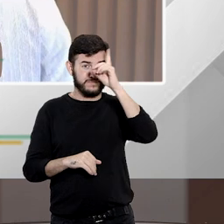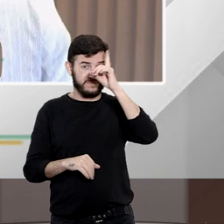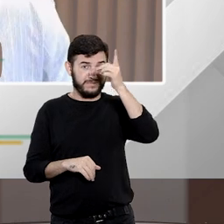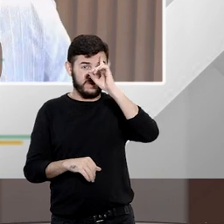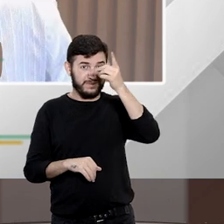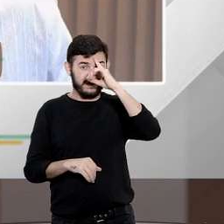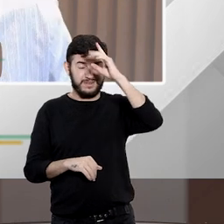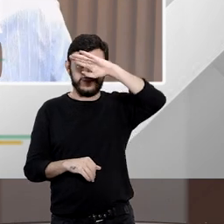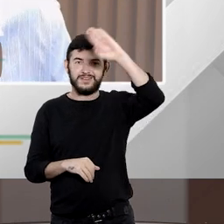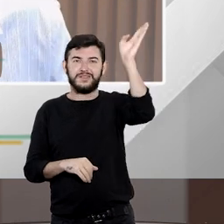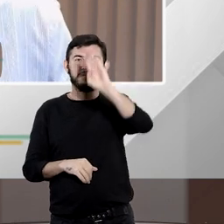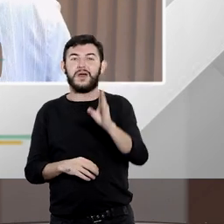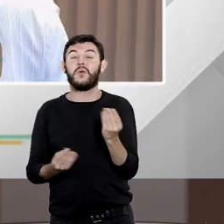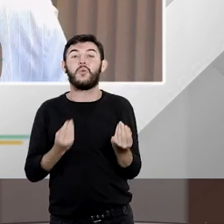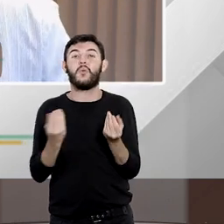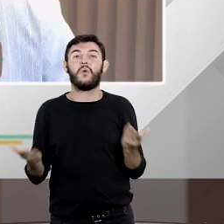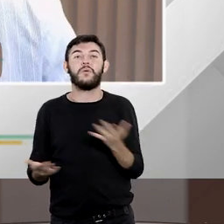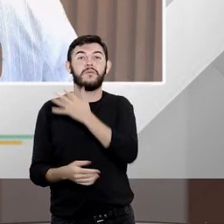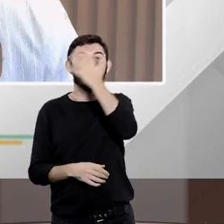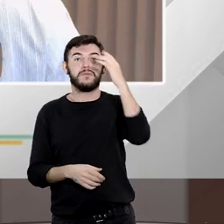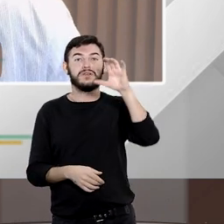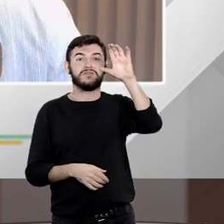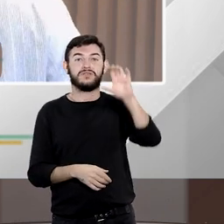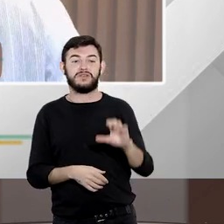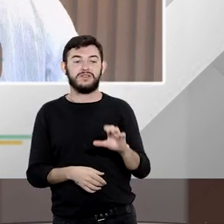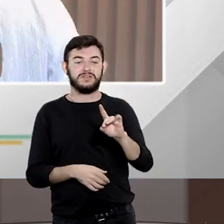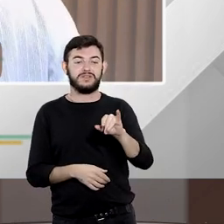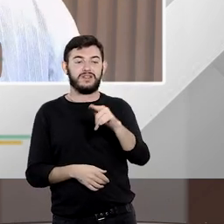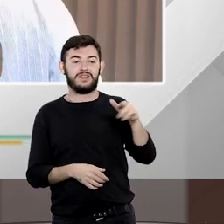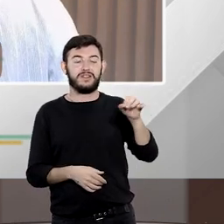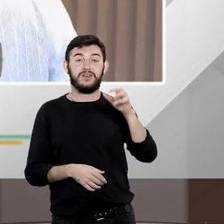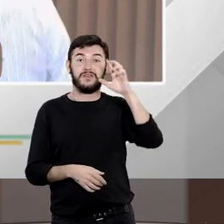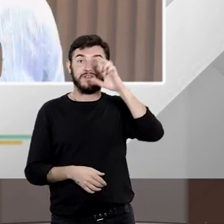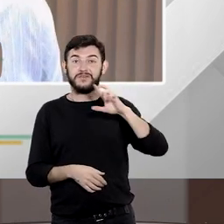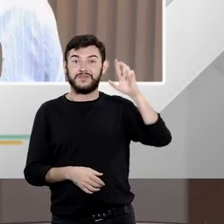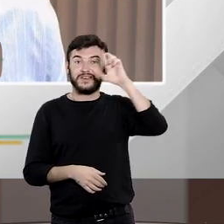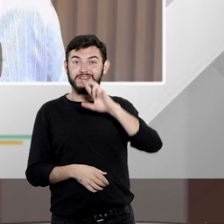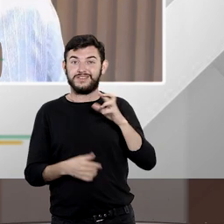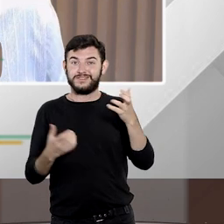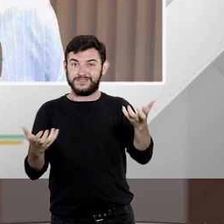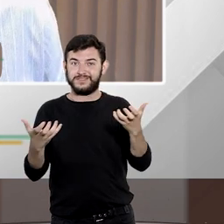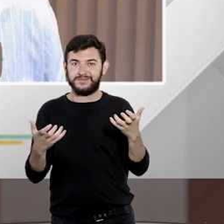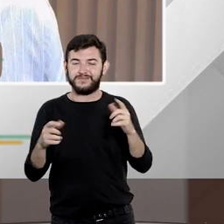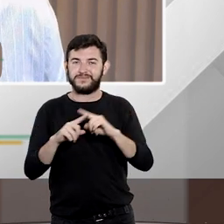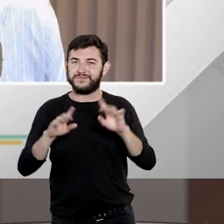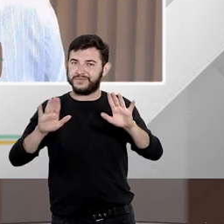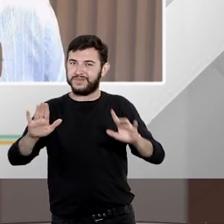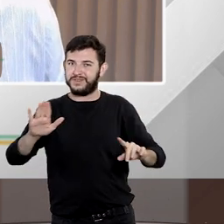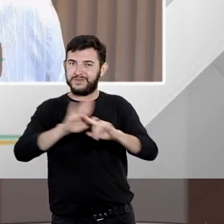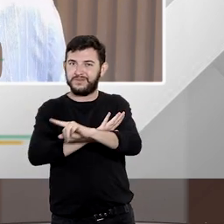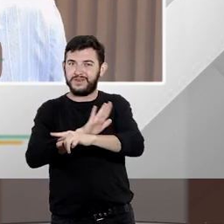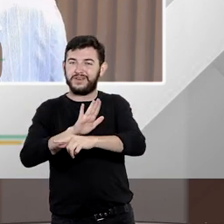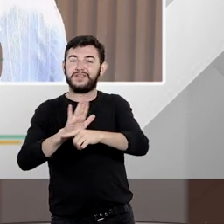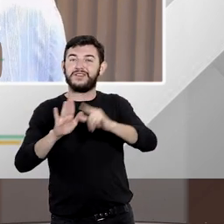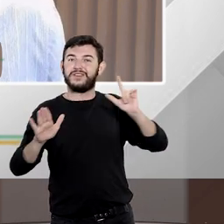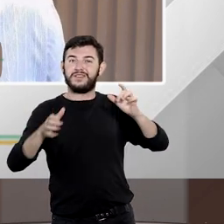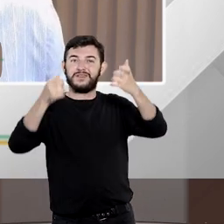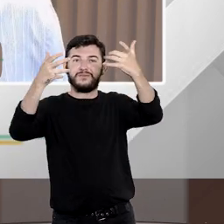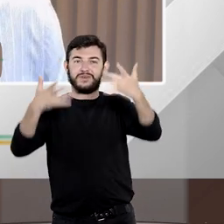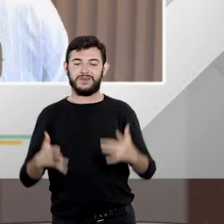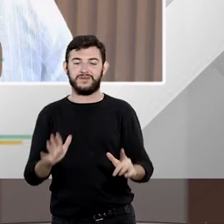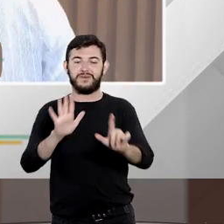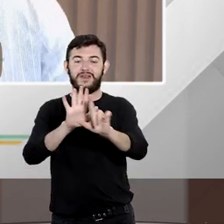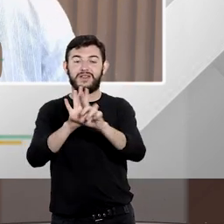a partir de um cidadão que decidiu investigar então vejamos nas perguntas anteriores nós tratamos aqui da lei de acesso à